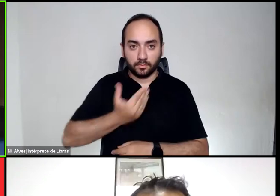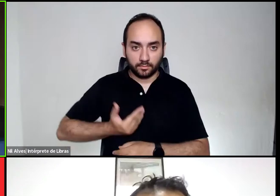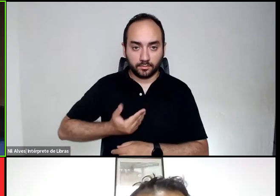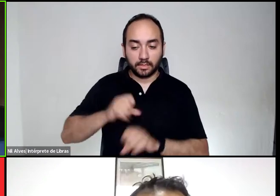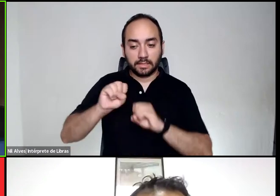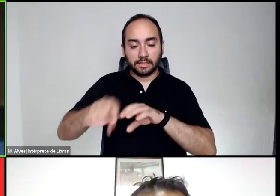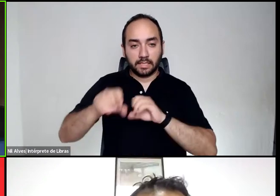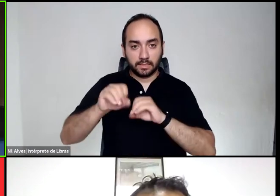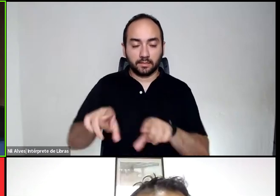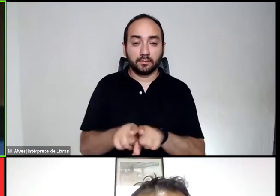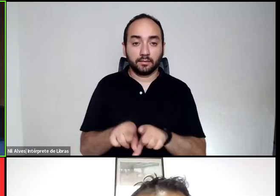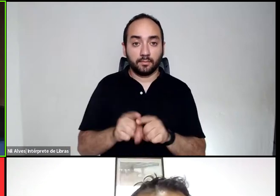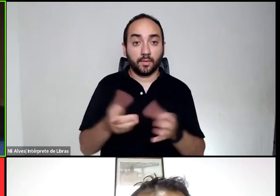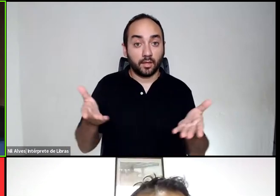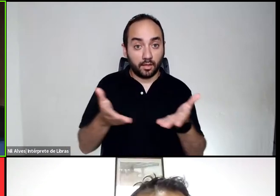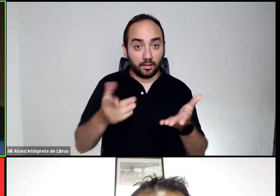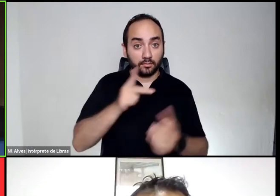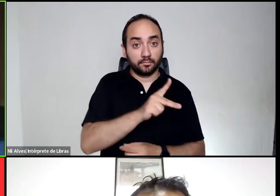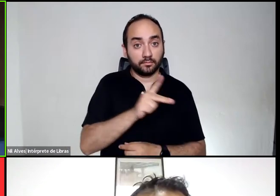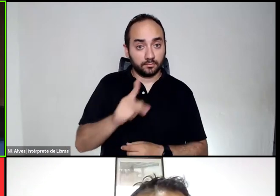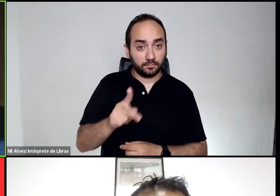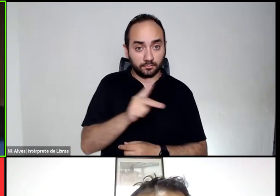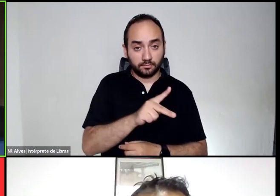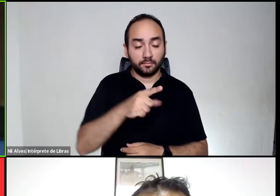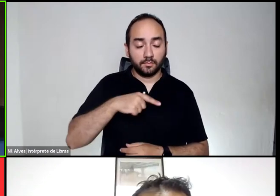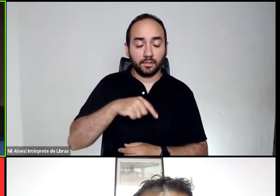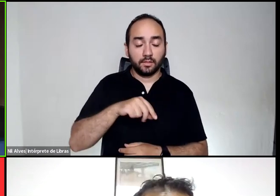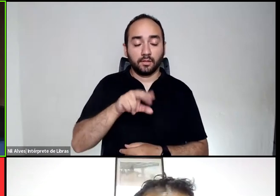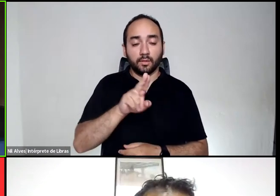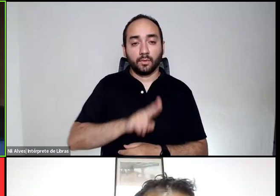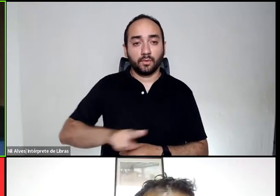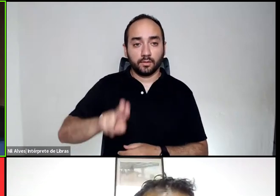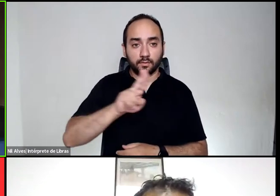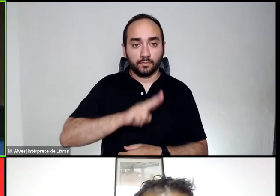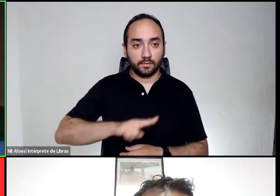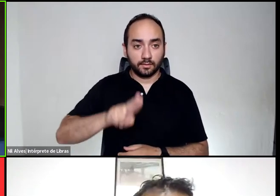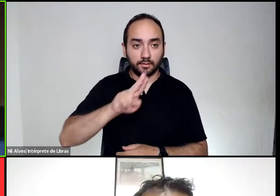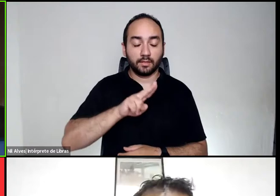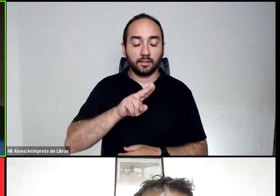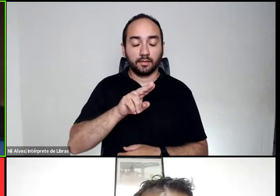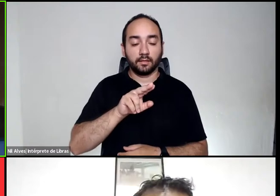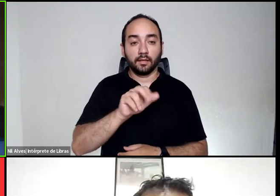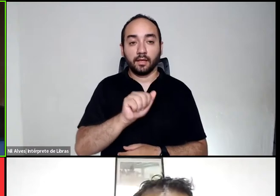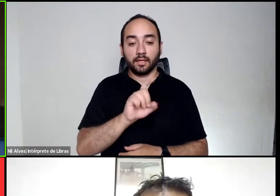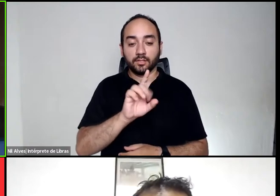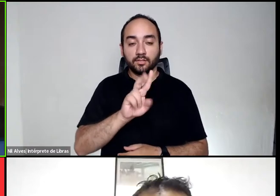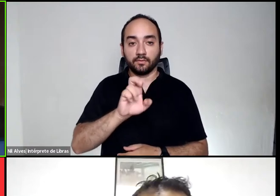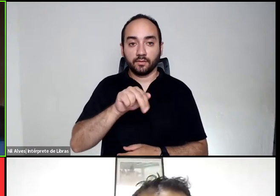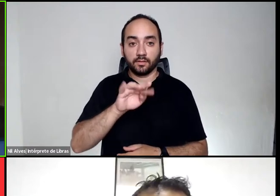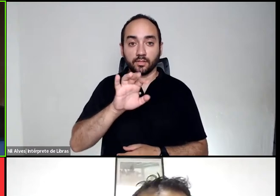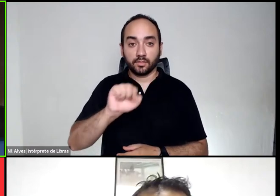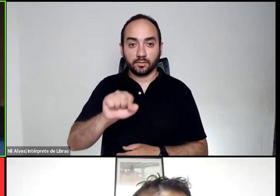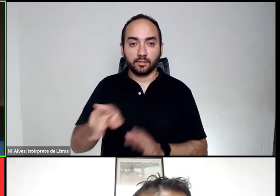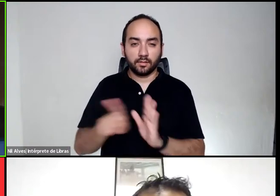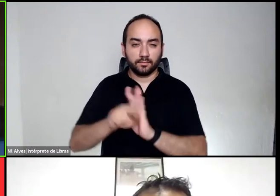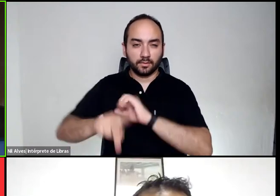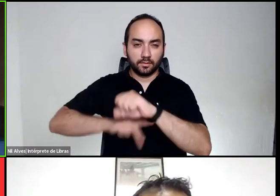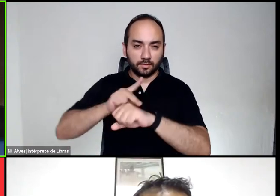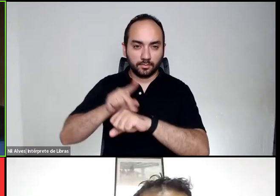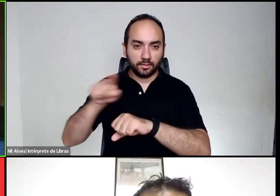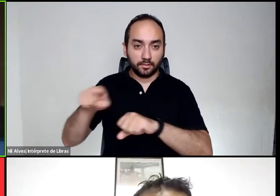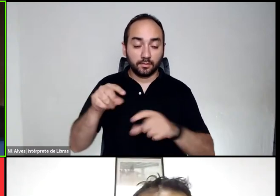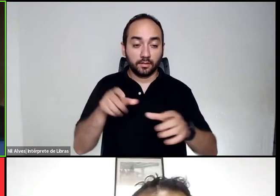Educação, atualmente é professor da Universidade Adventista do Chile e membro do Conselho de Administração